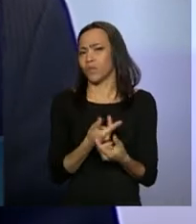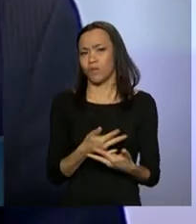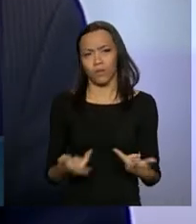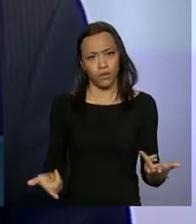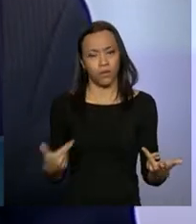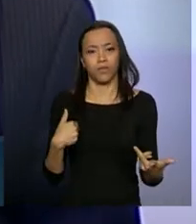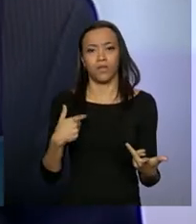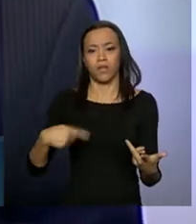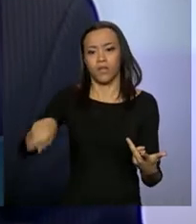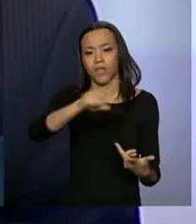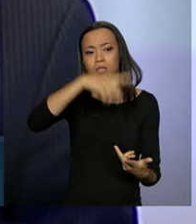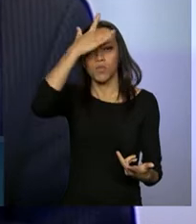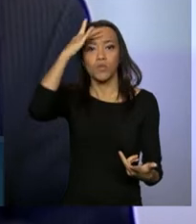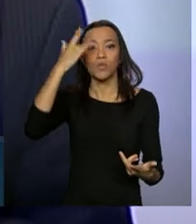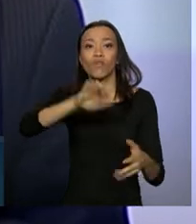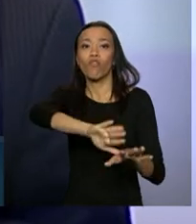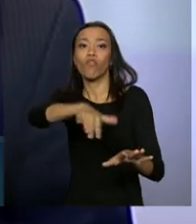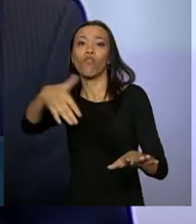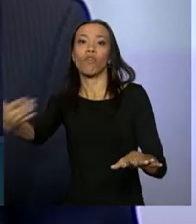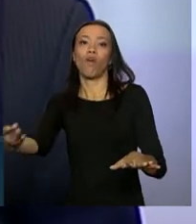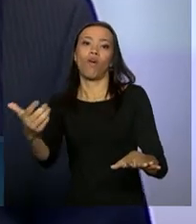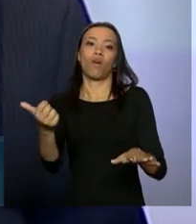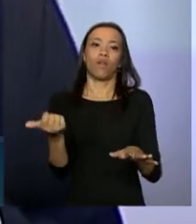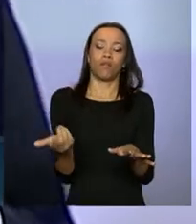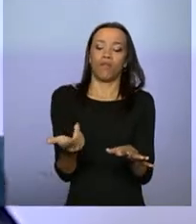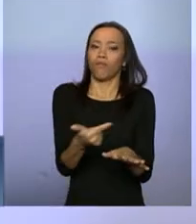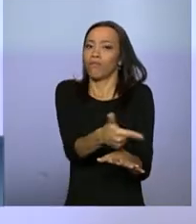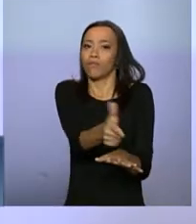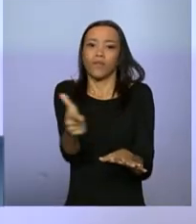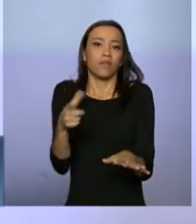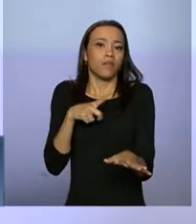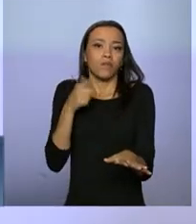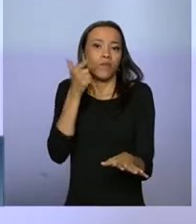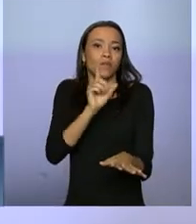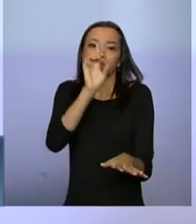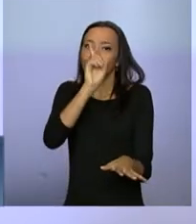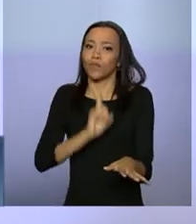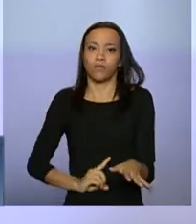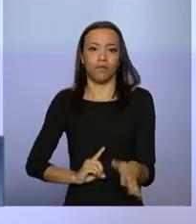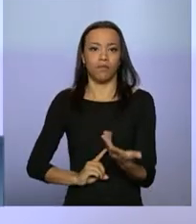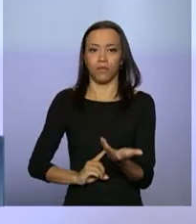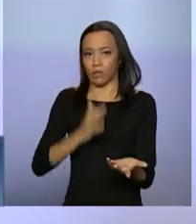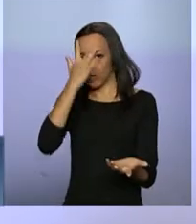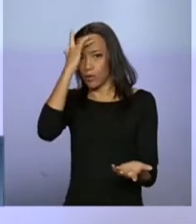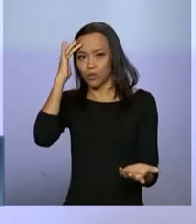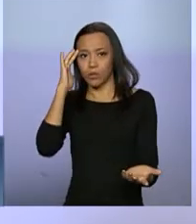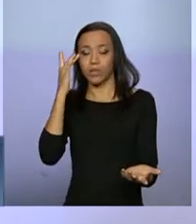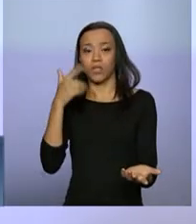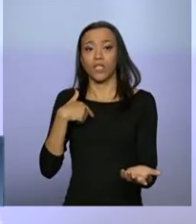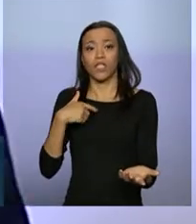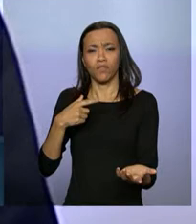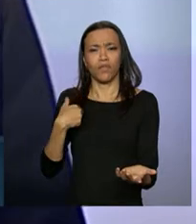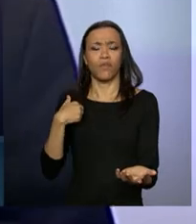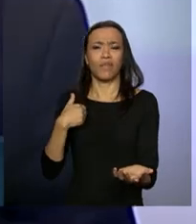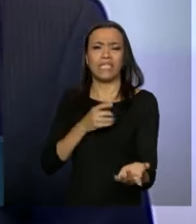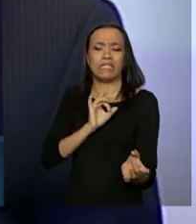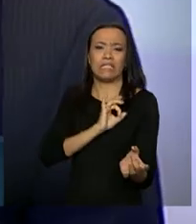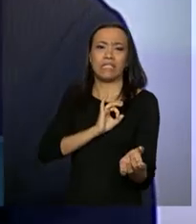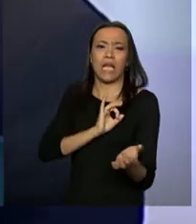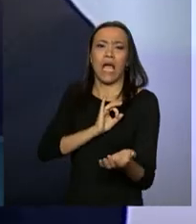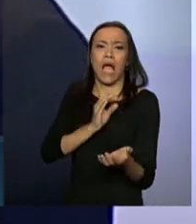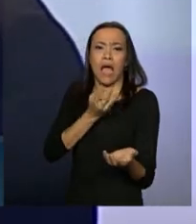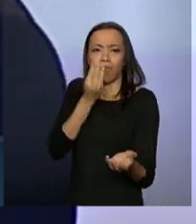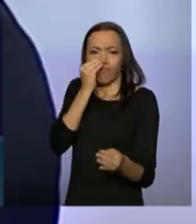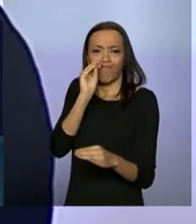Resgatado, que estão aí excluídos, porque não têm tido direito. E foi negado, historicamente, por uma